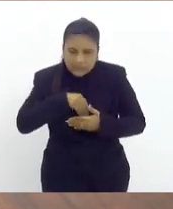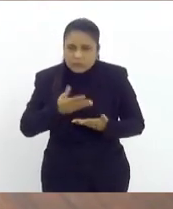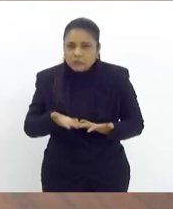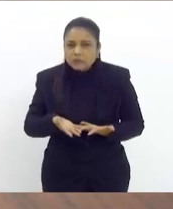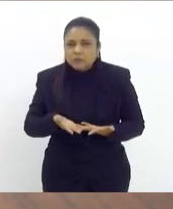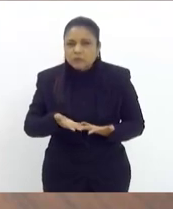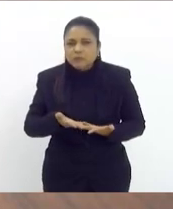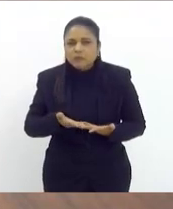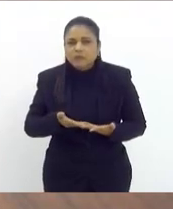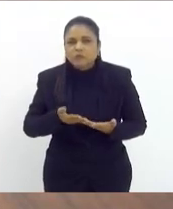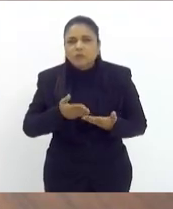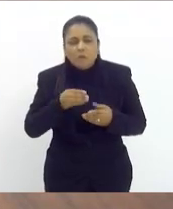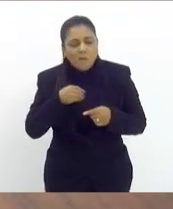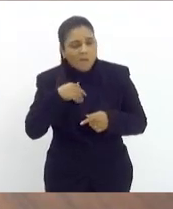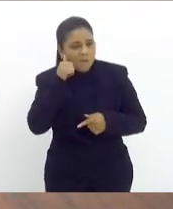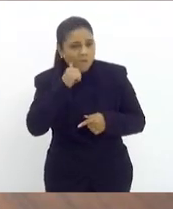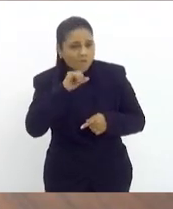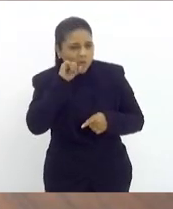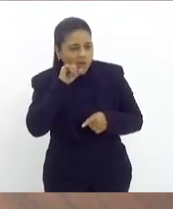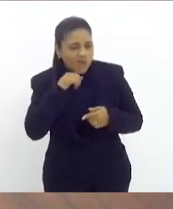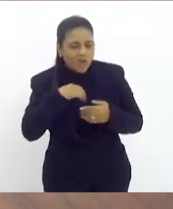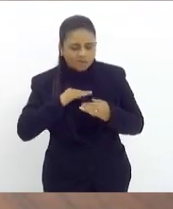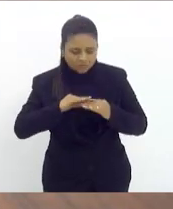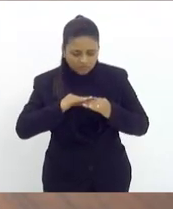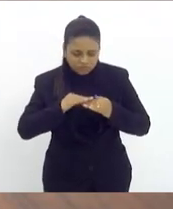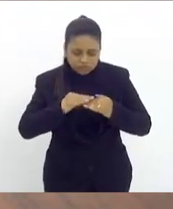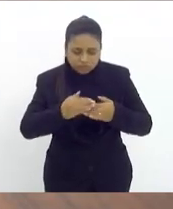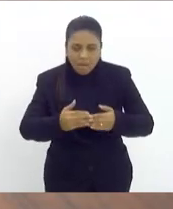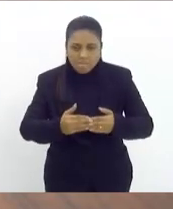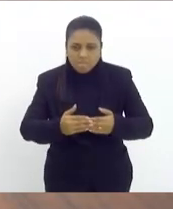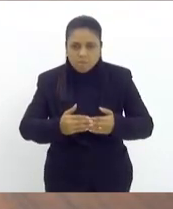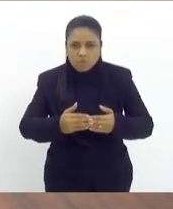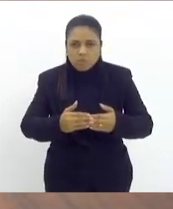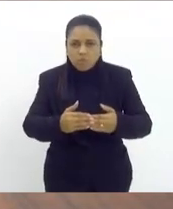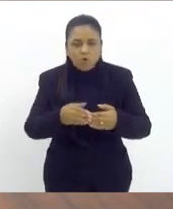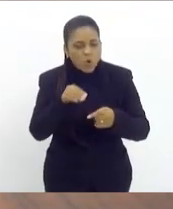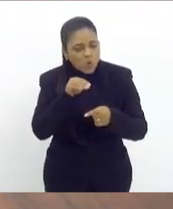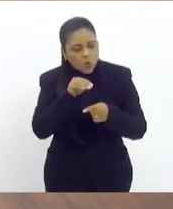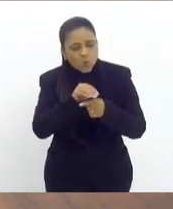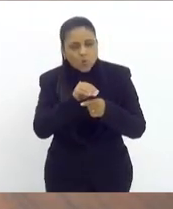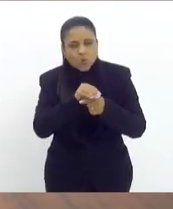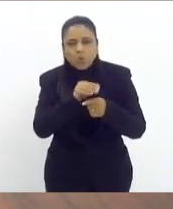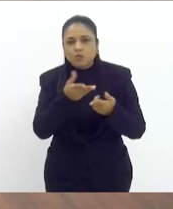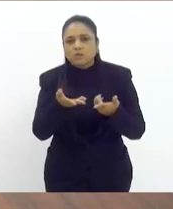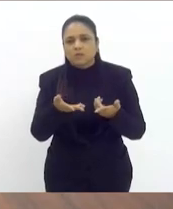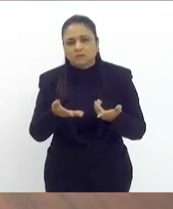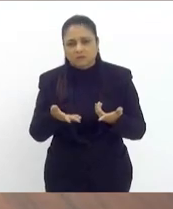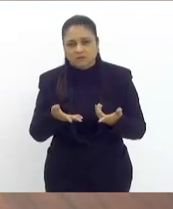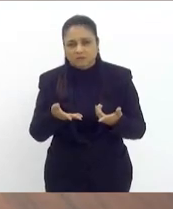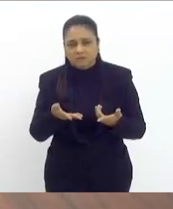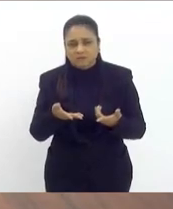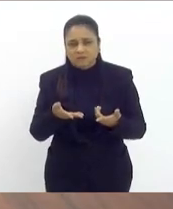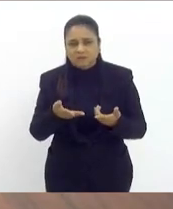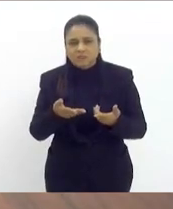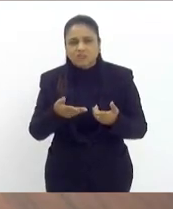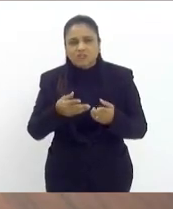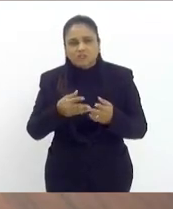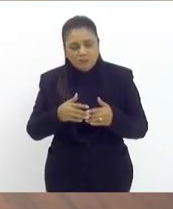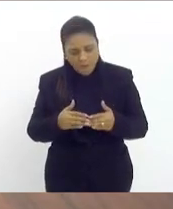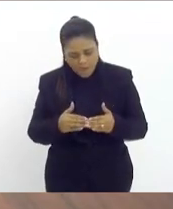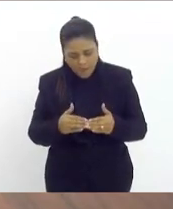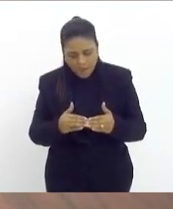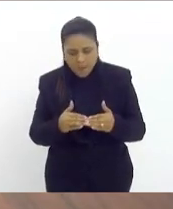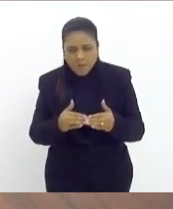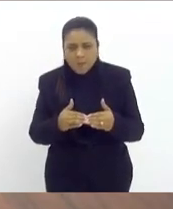gesta, quem cuida e que precisa, através do seu corpo, gerar e ficar ali com aquele